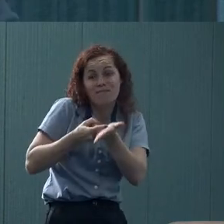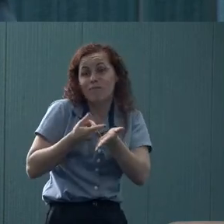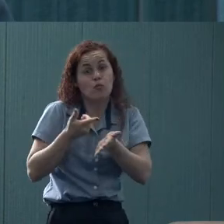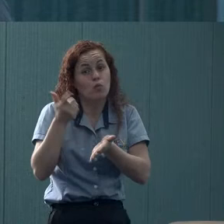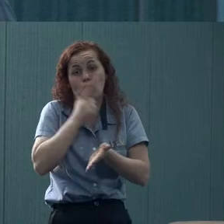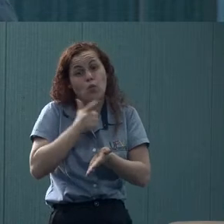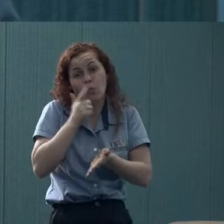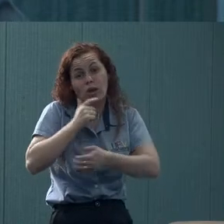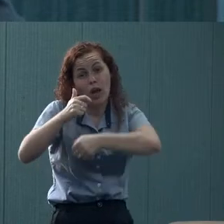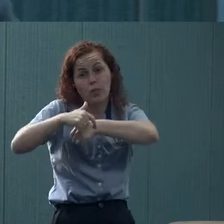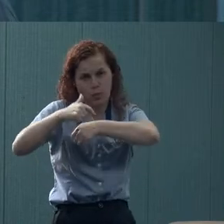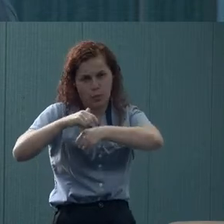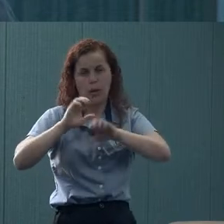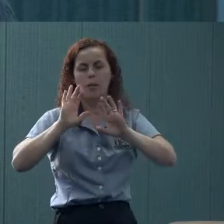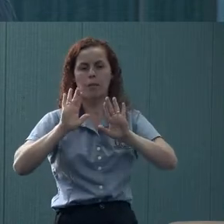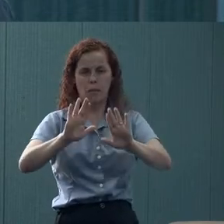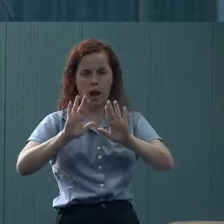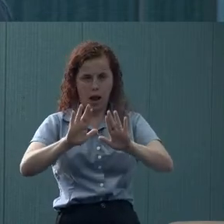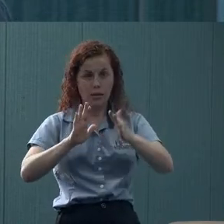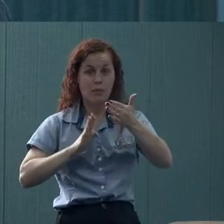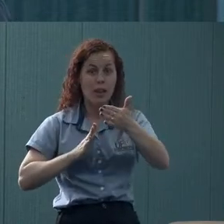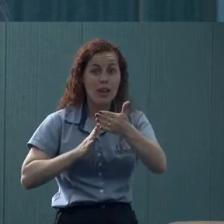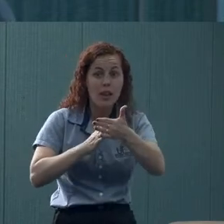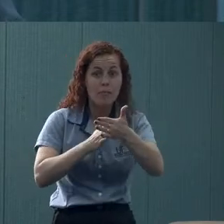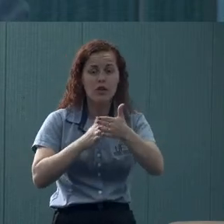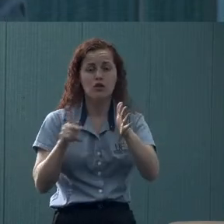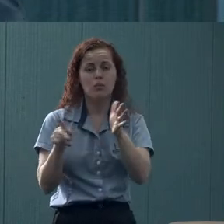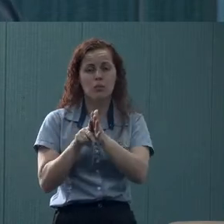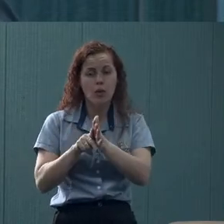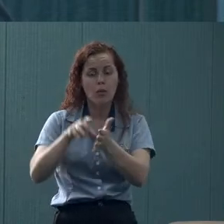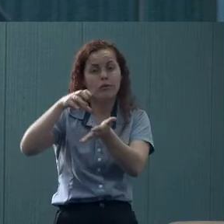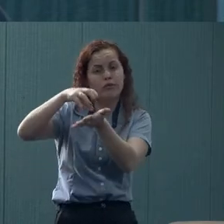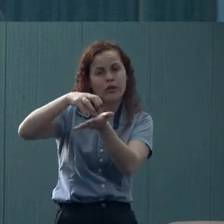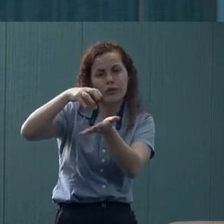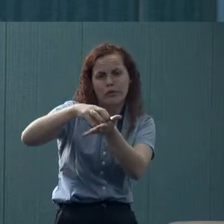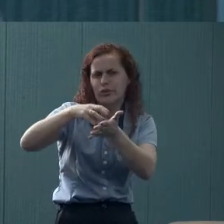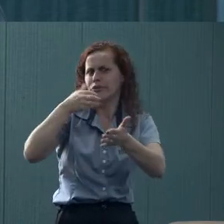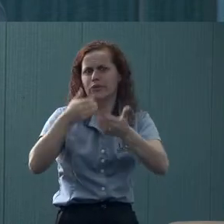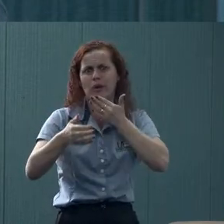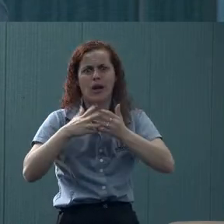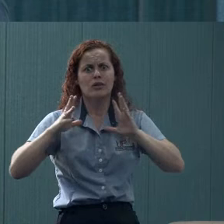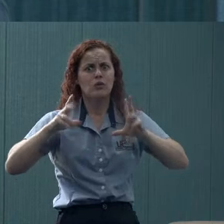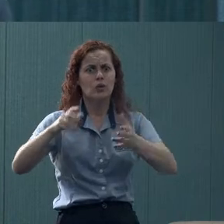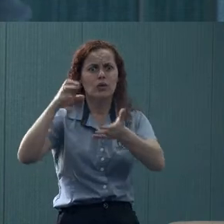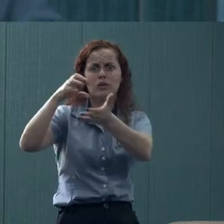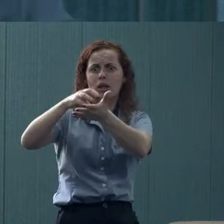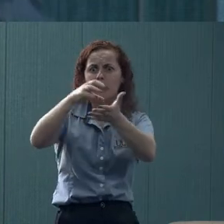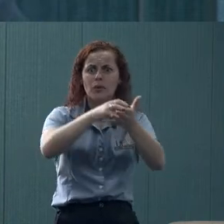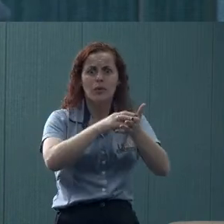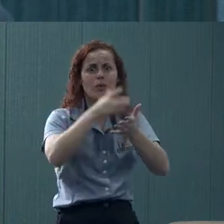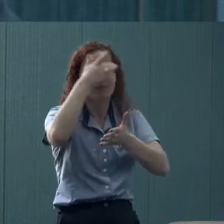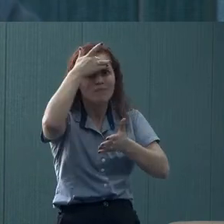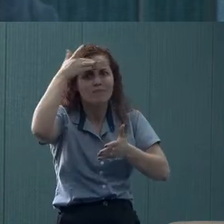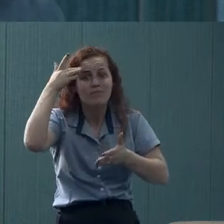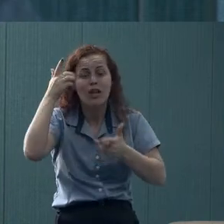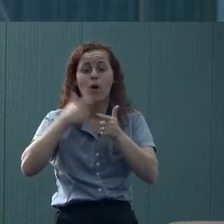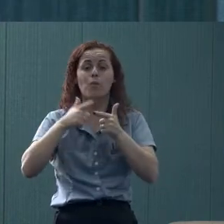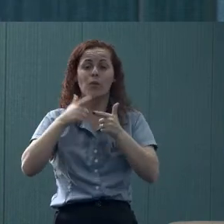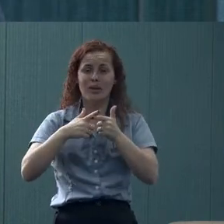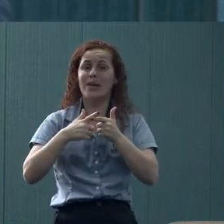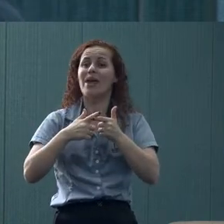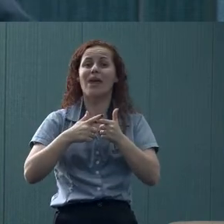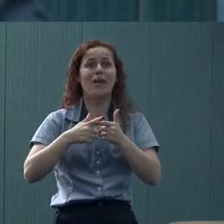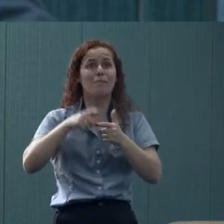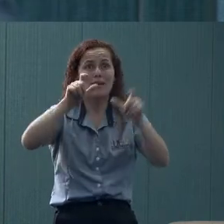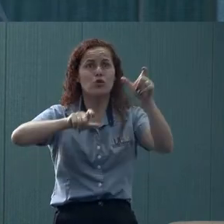momento, mas faz parte de um certo limite do setor e de quase todos os setores de saúde mental, que tem muito mais demanda do